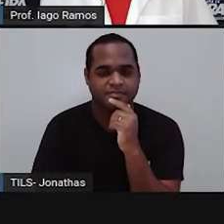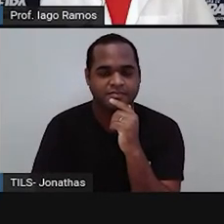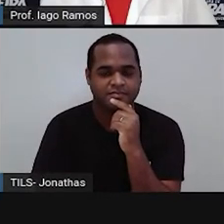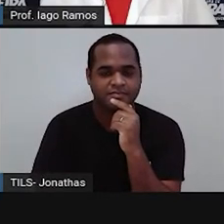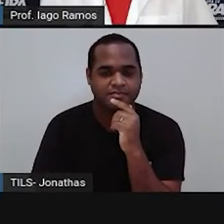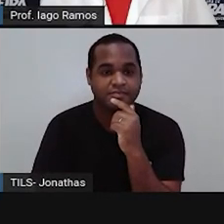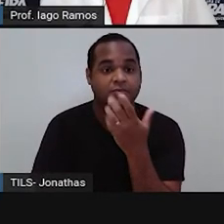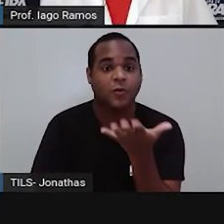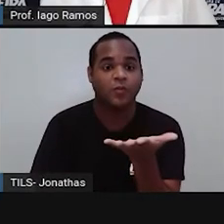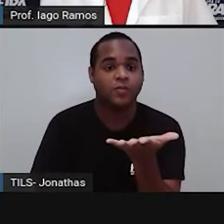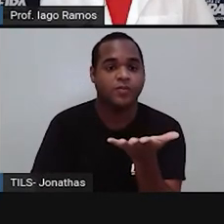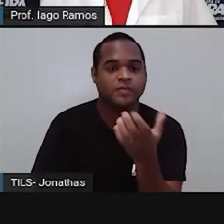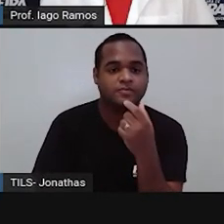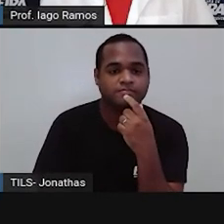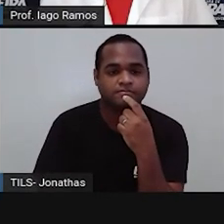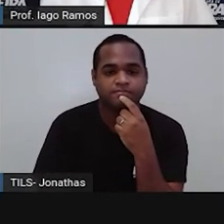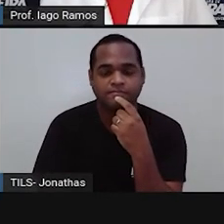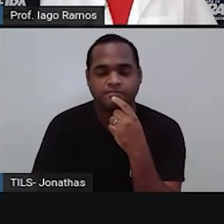Uau.